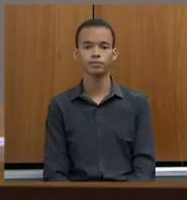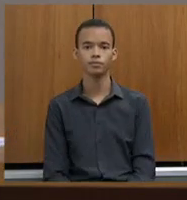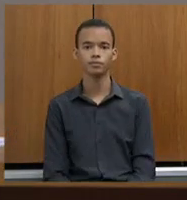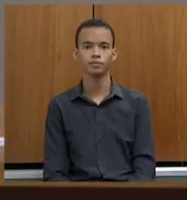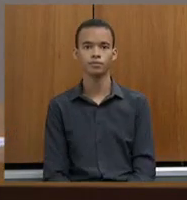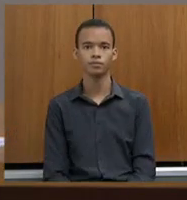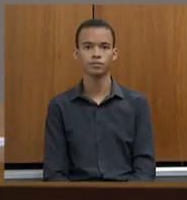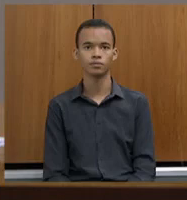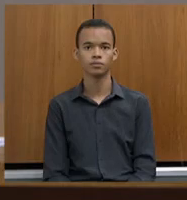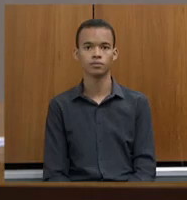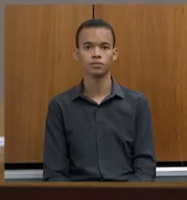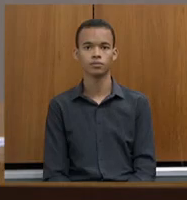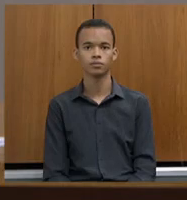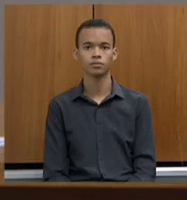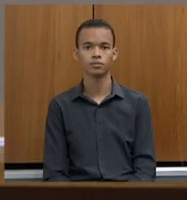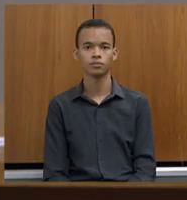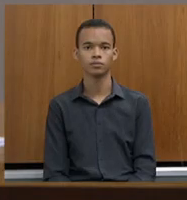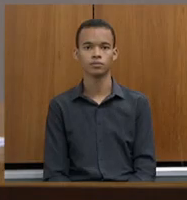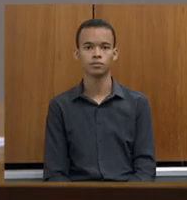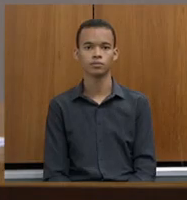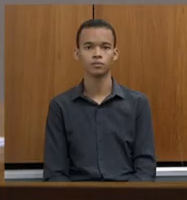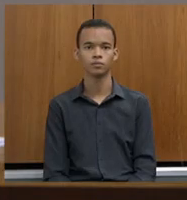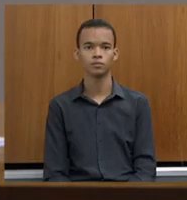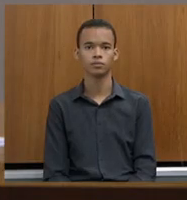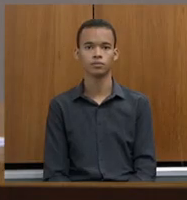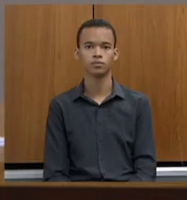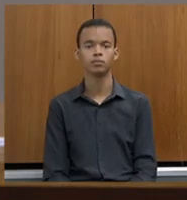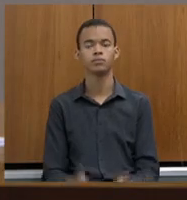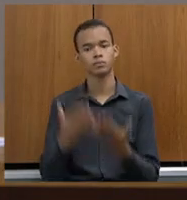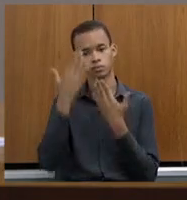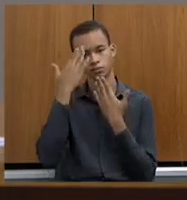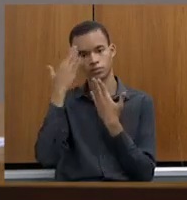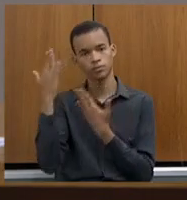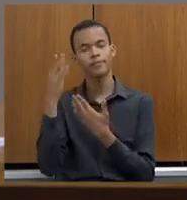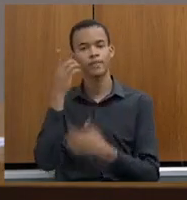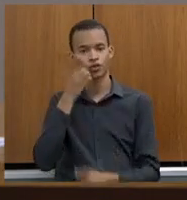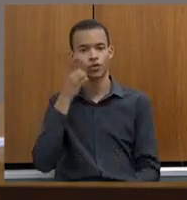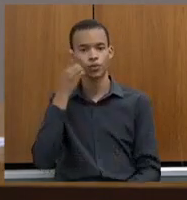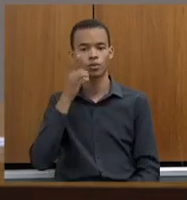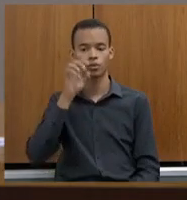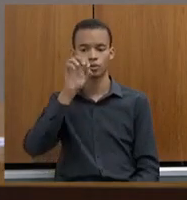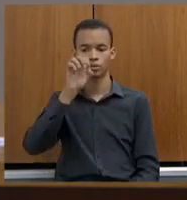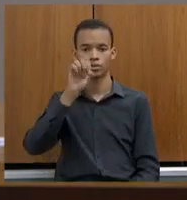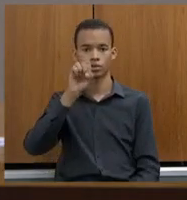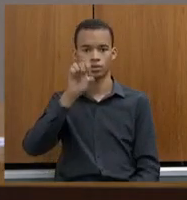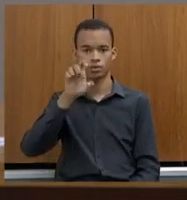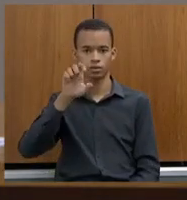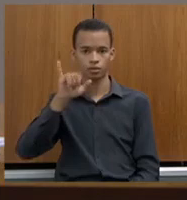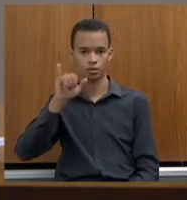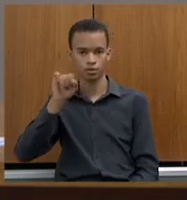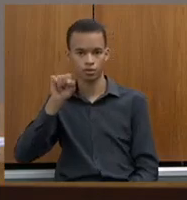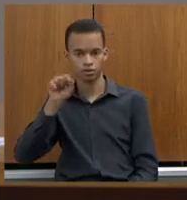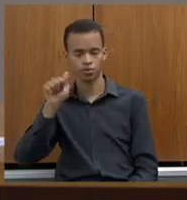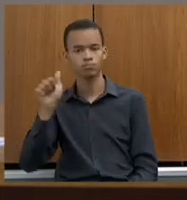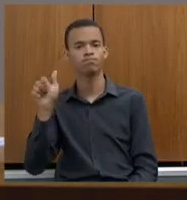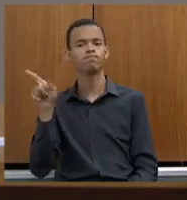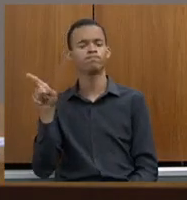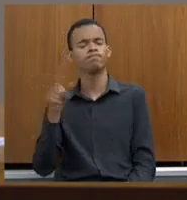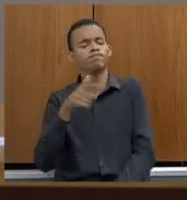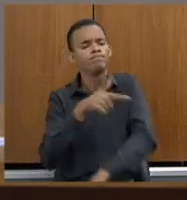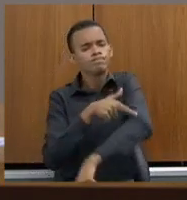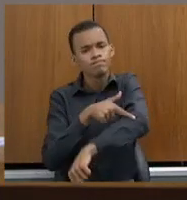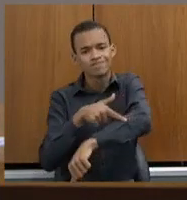agradecer à deputada Celise Laviola, pela delicadeza que sempre esteve conosco, pela,